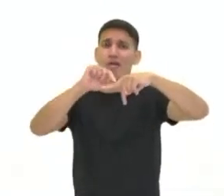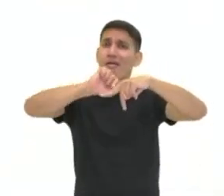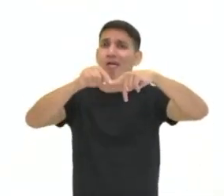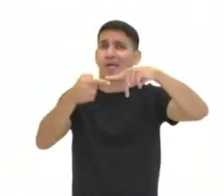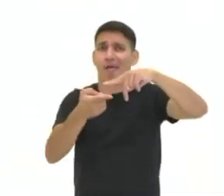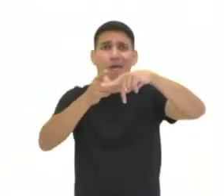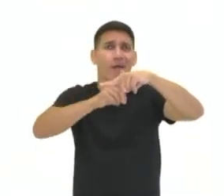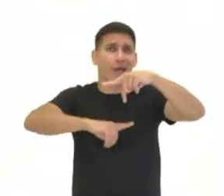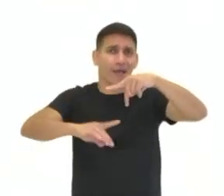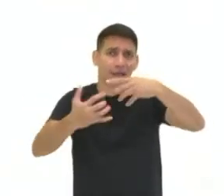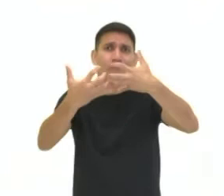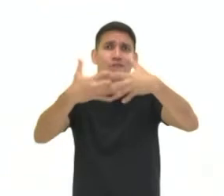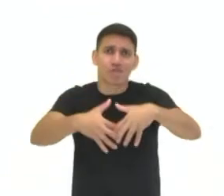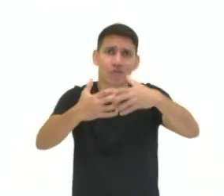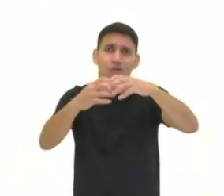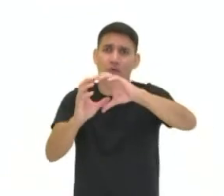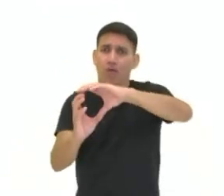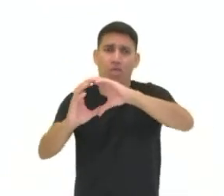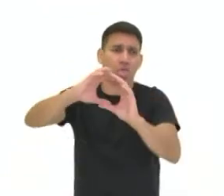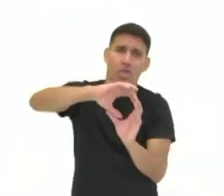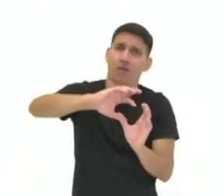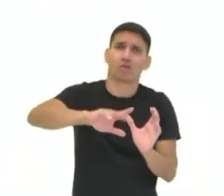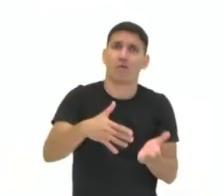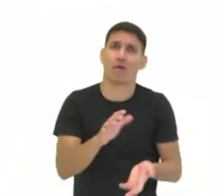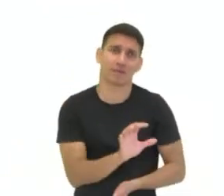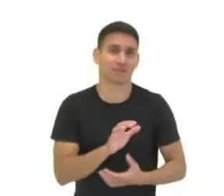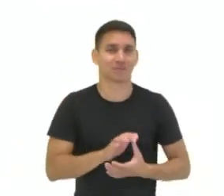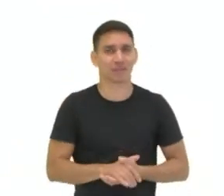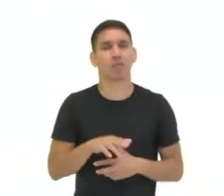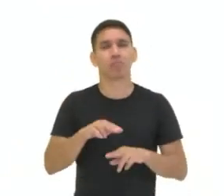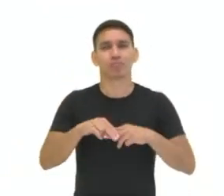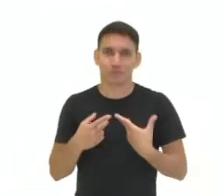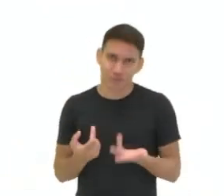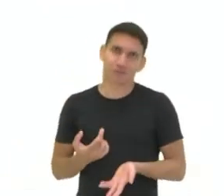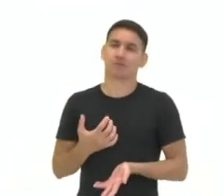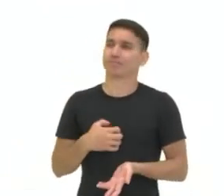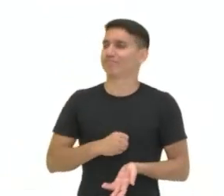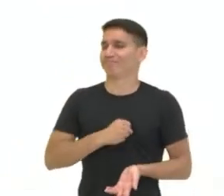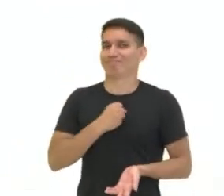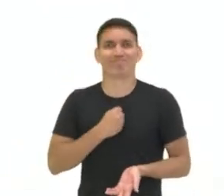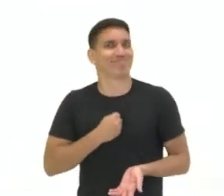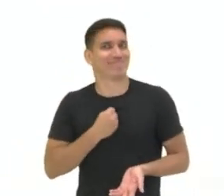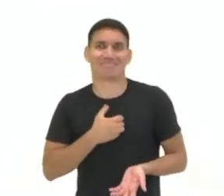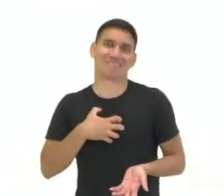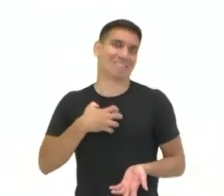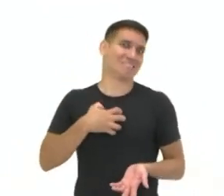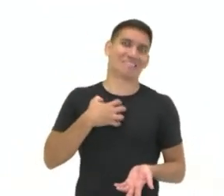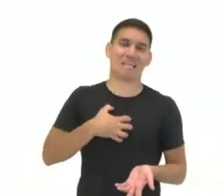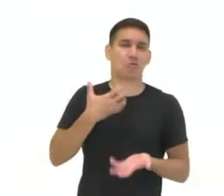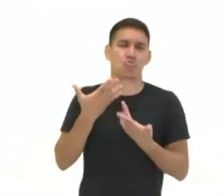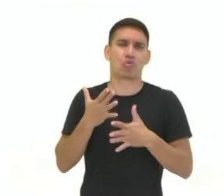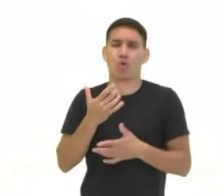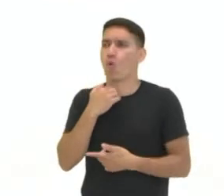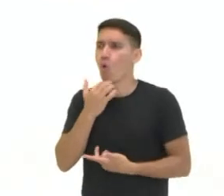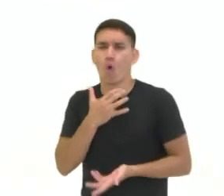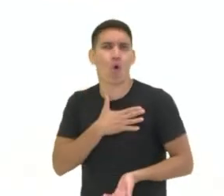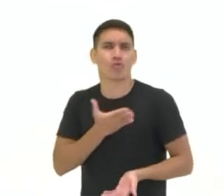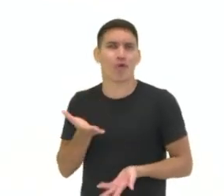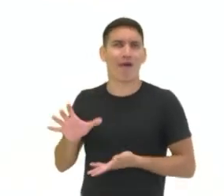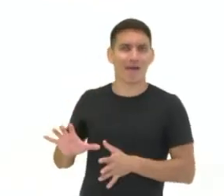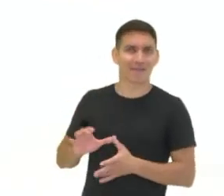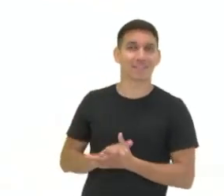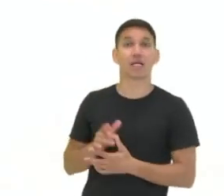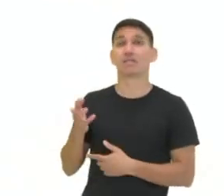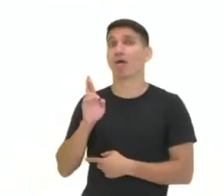que fosse, provavelmente ela não existe, né? Então ele está insatisfeito com o produto que ele comprou e aí, de repente, a resposta da